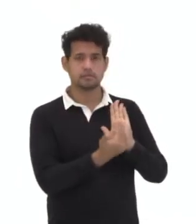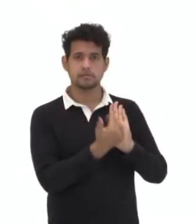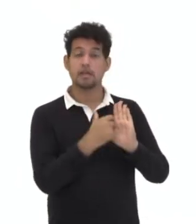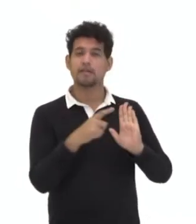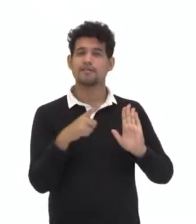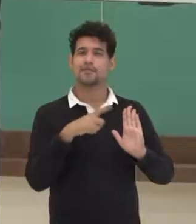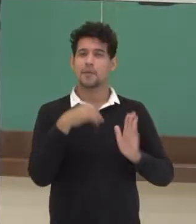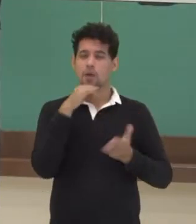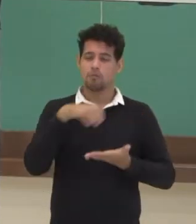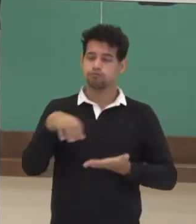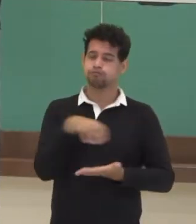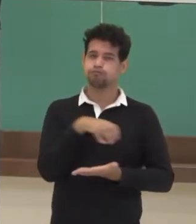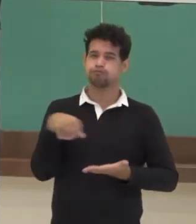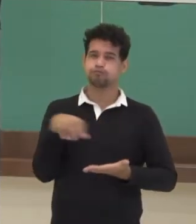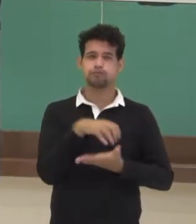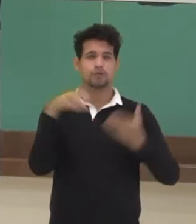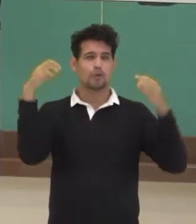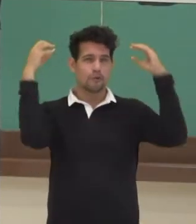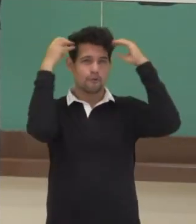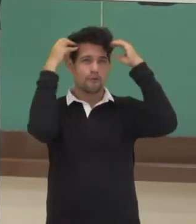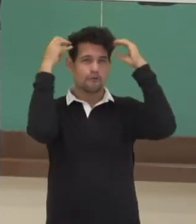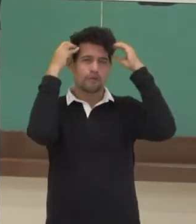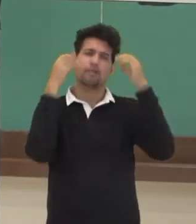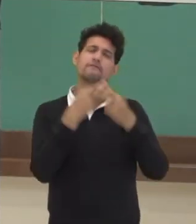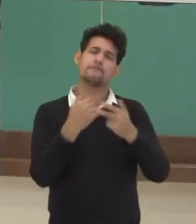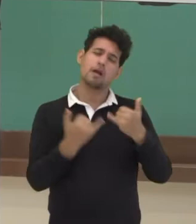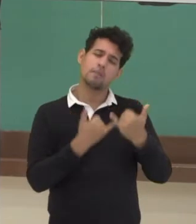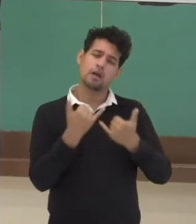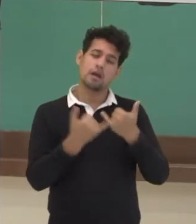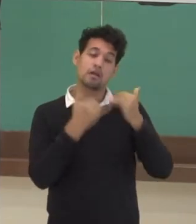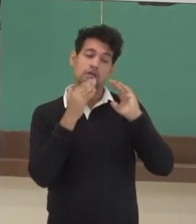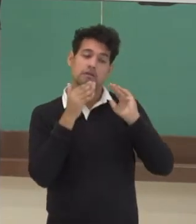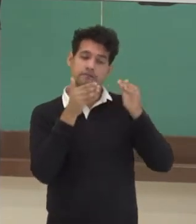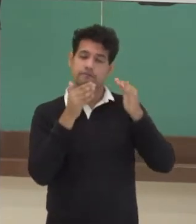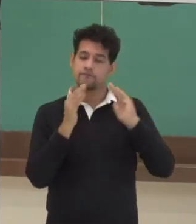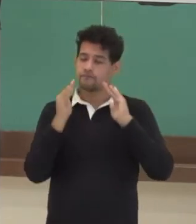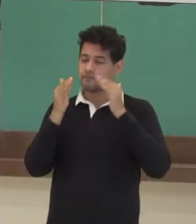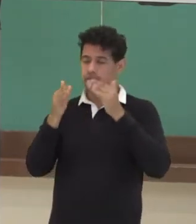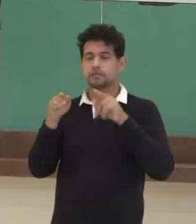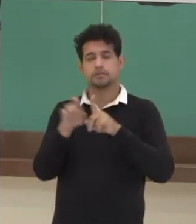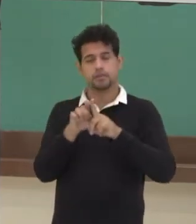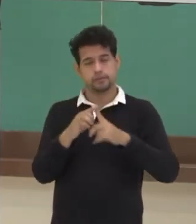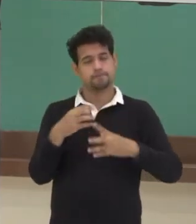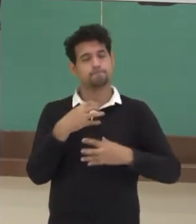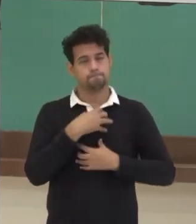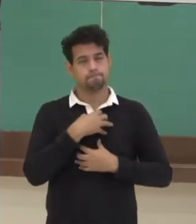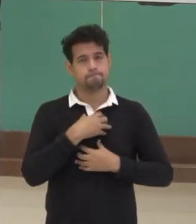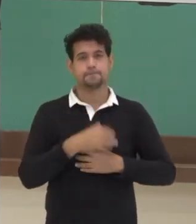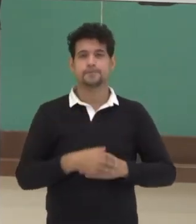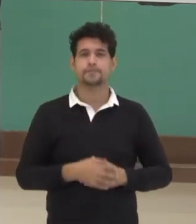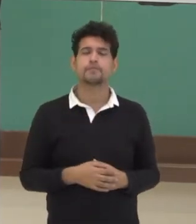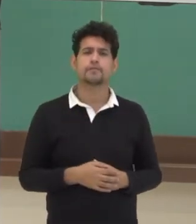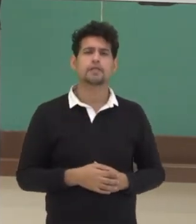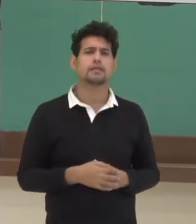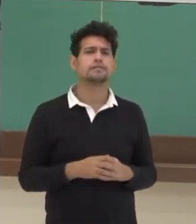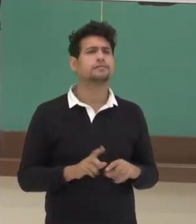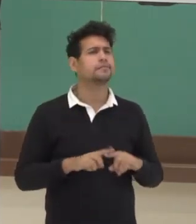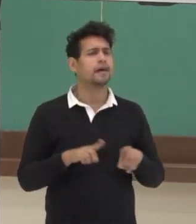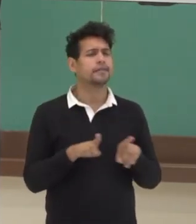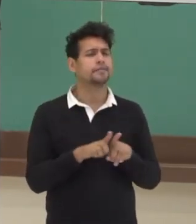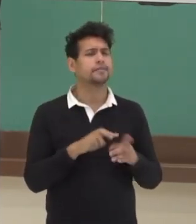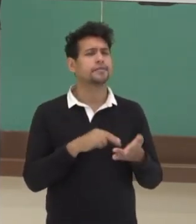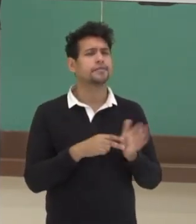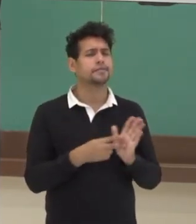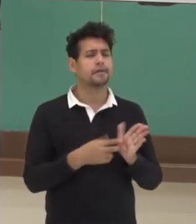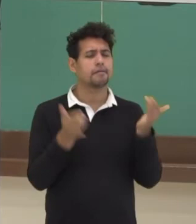o carrinho, o ursinho, alguns direcionamentos já desse tipo de texto. Além de ser uma peça